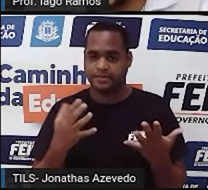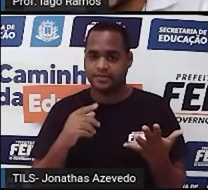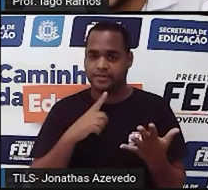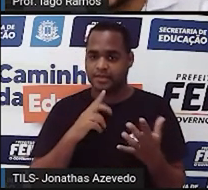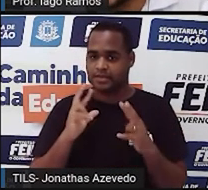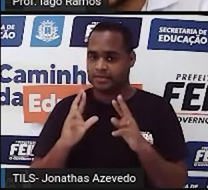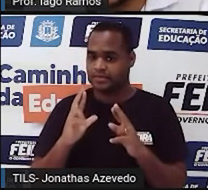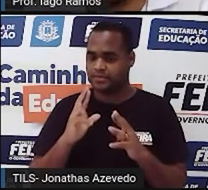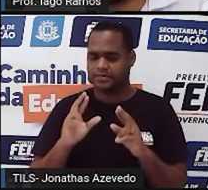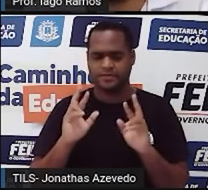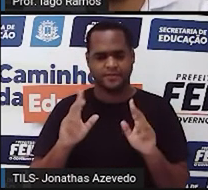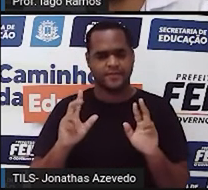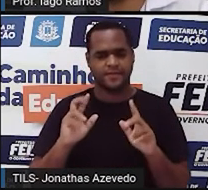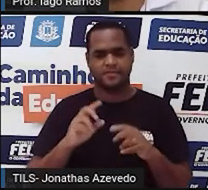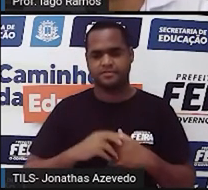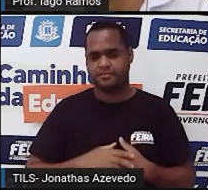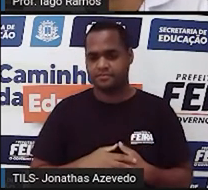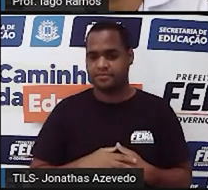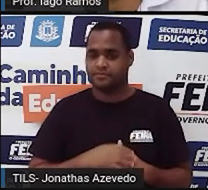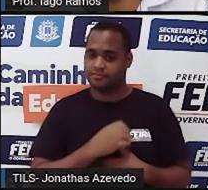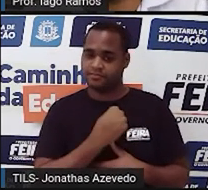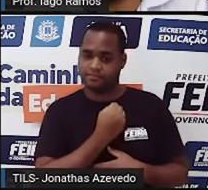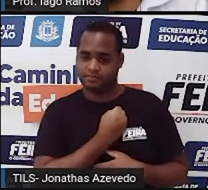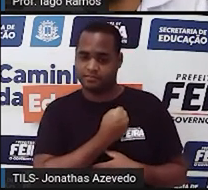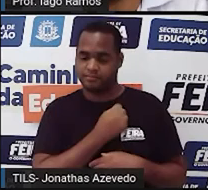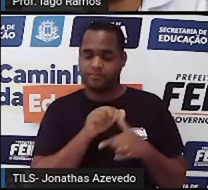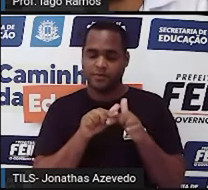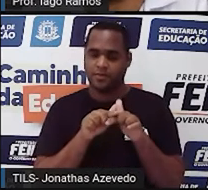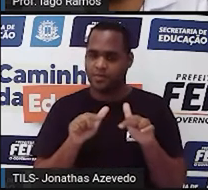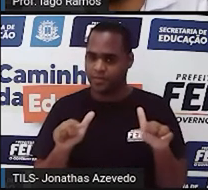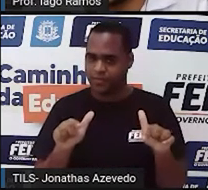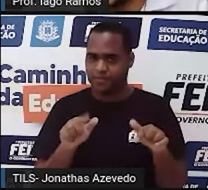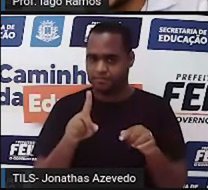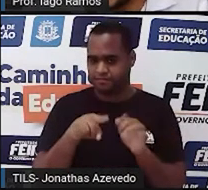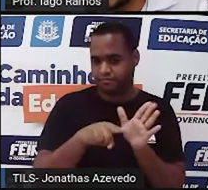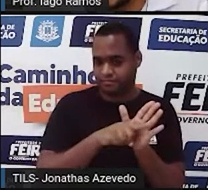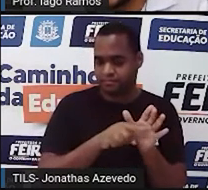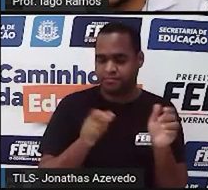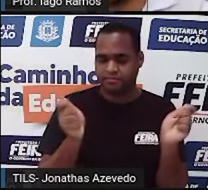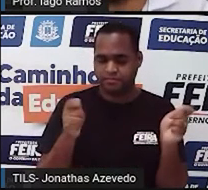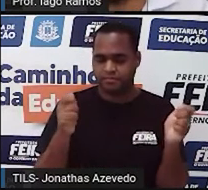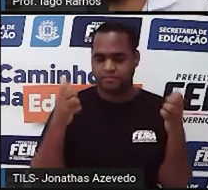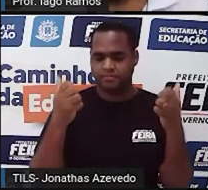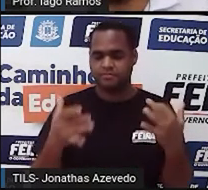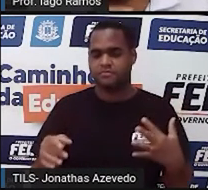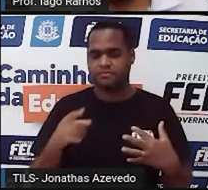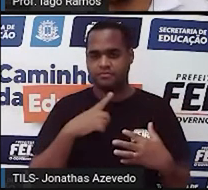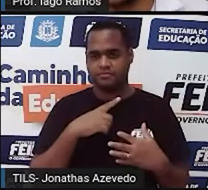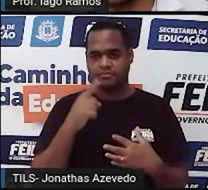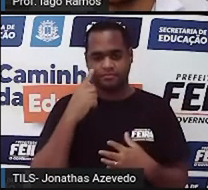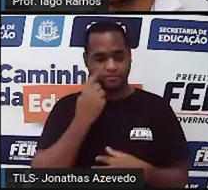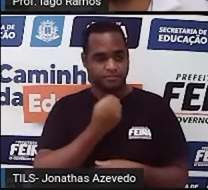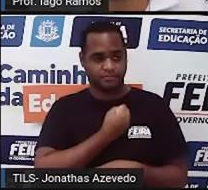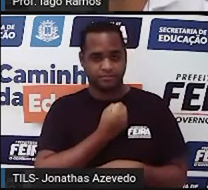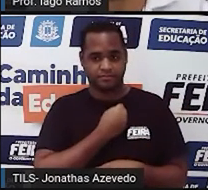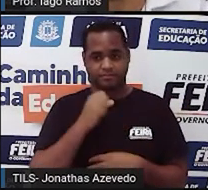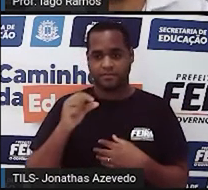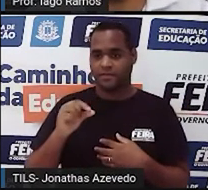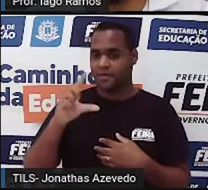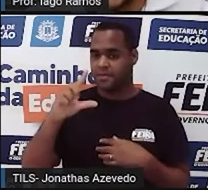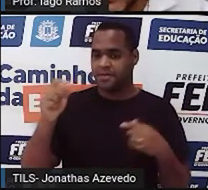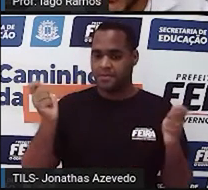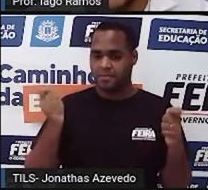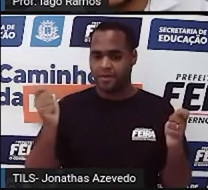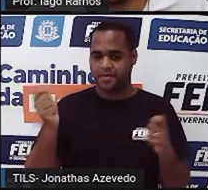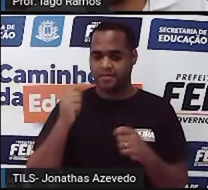essa continha. Então, elemento neutro na subtração, só vai funcionar assim, se a gente pegar um número maior e fizer